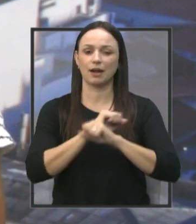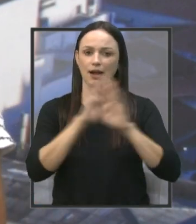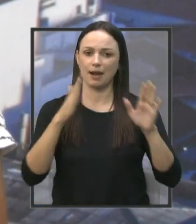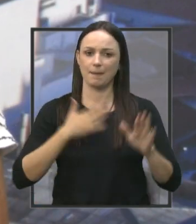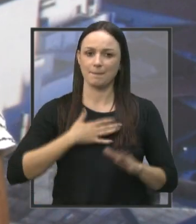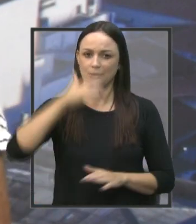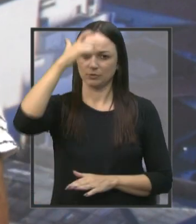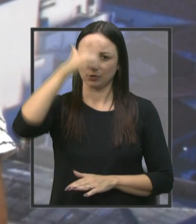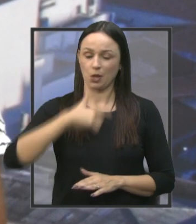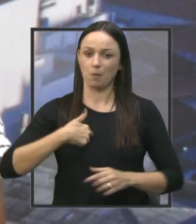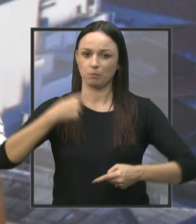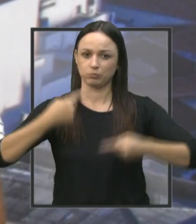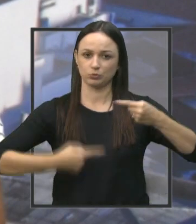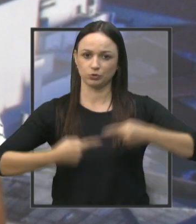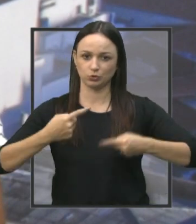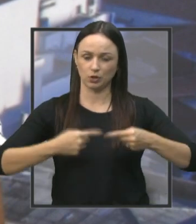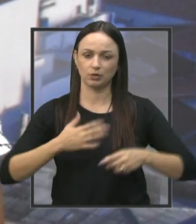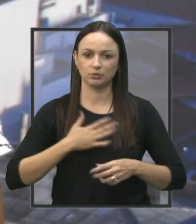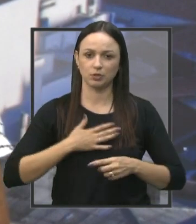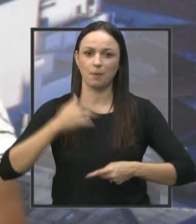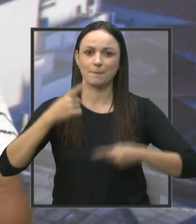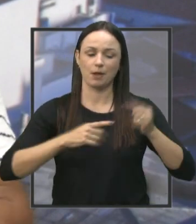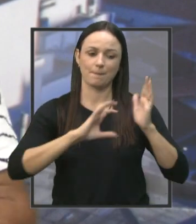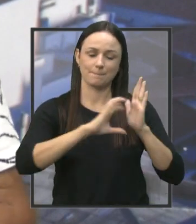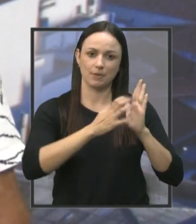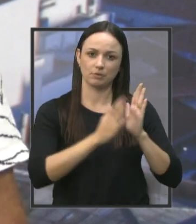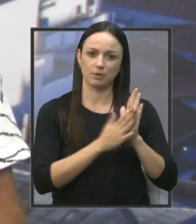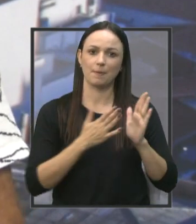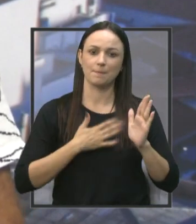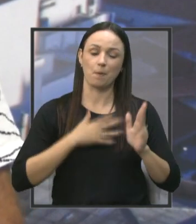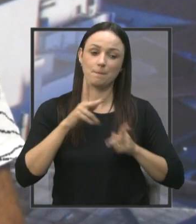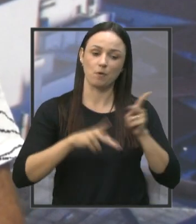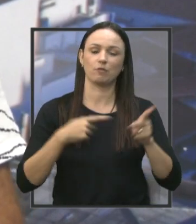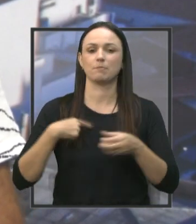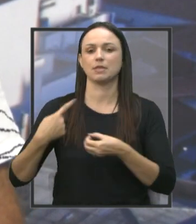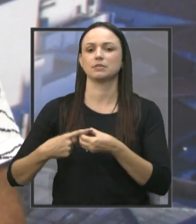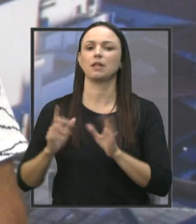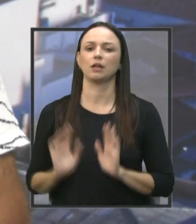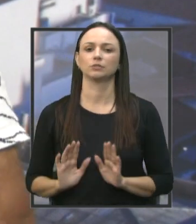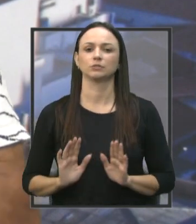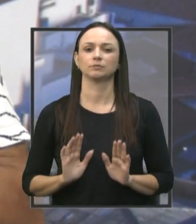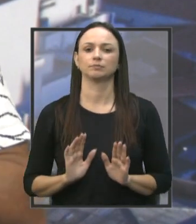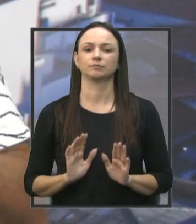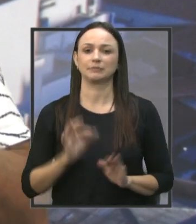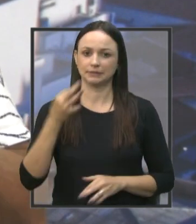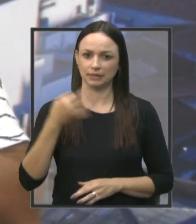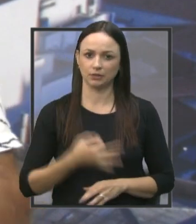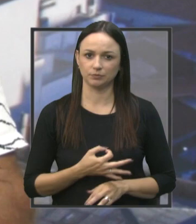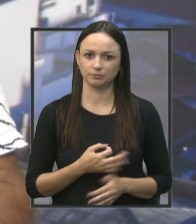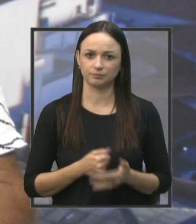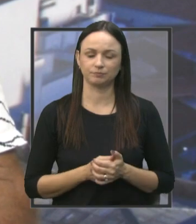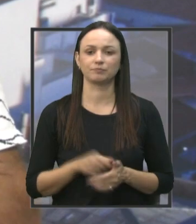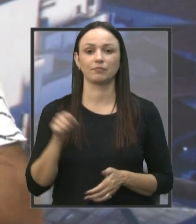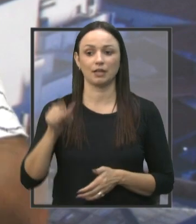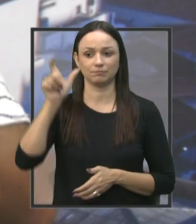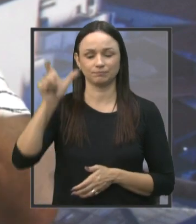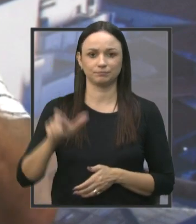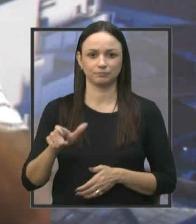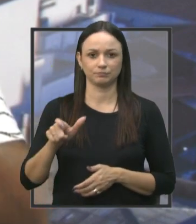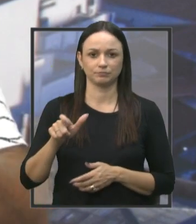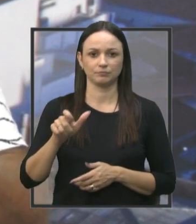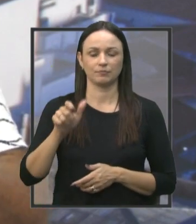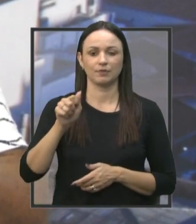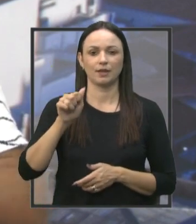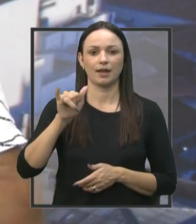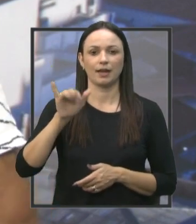de político. Eu sou político de um partido, do meu povo e da minha cidade, certo? Esse empresário é o